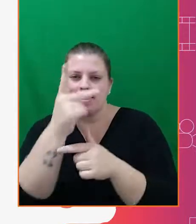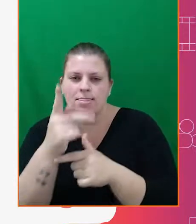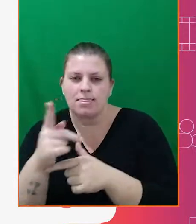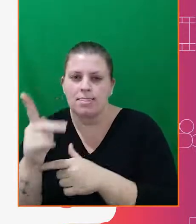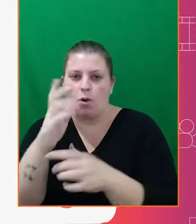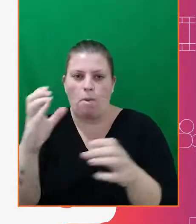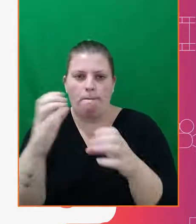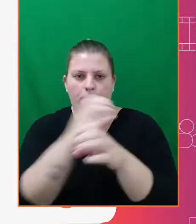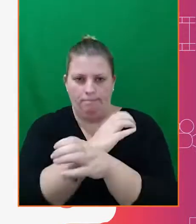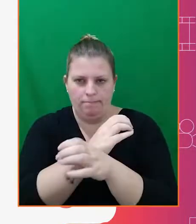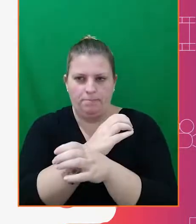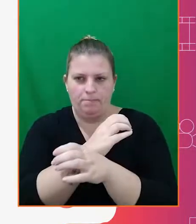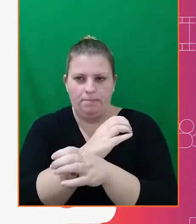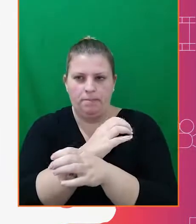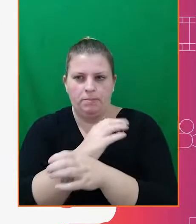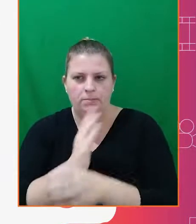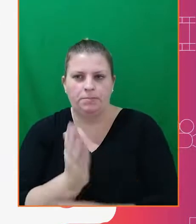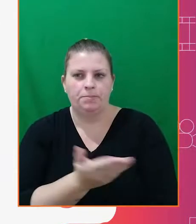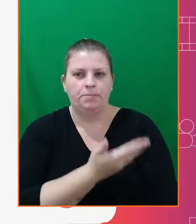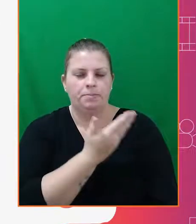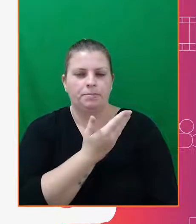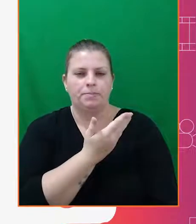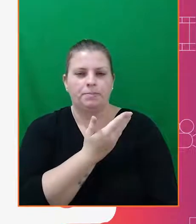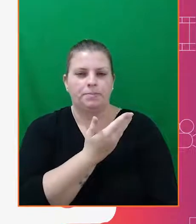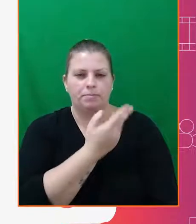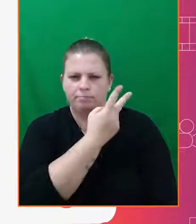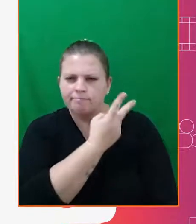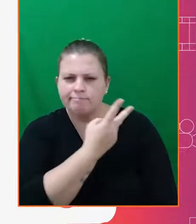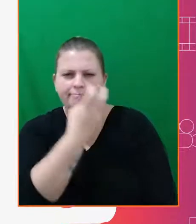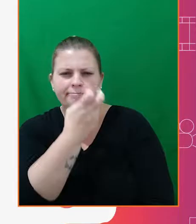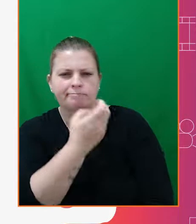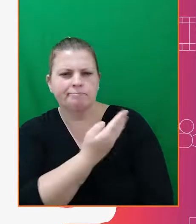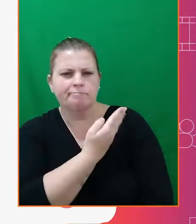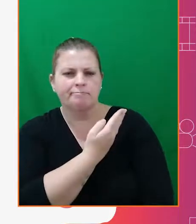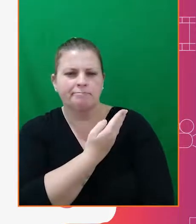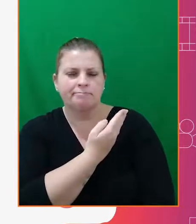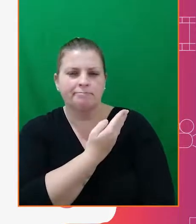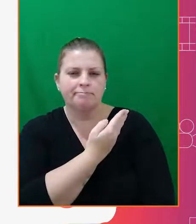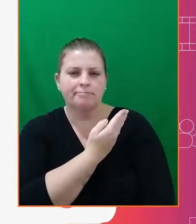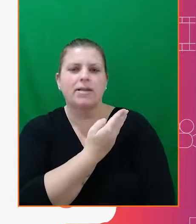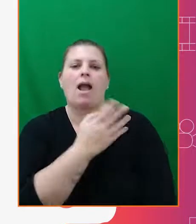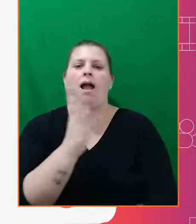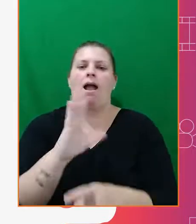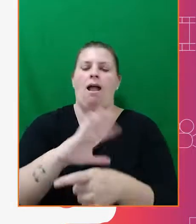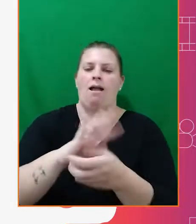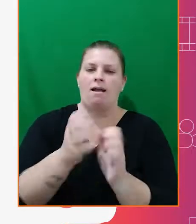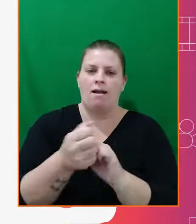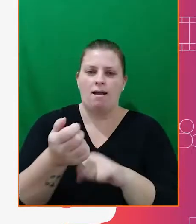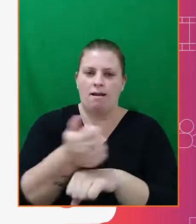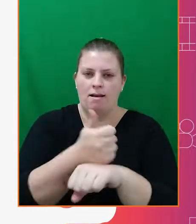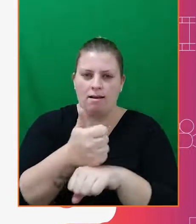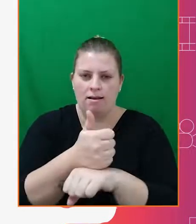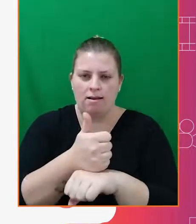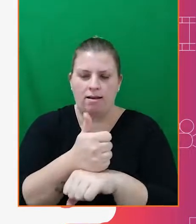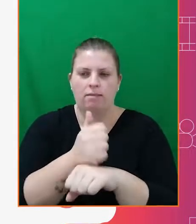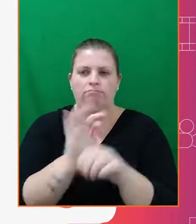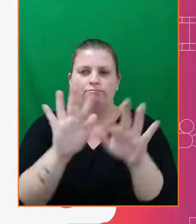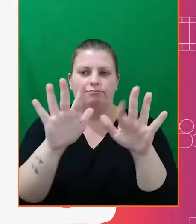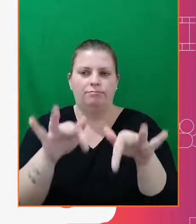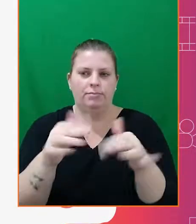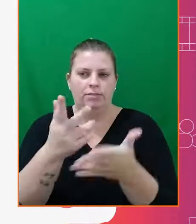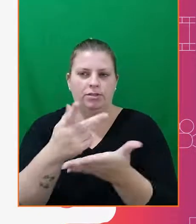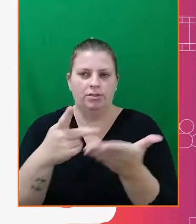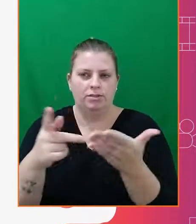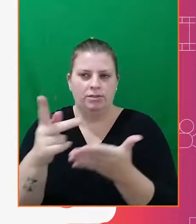seguindo essa linha de ação. Repare que aqui, o artista finalizou os desenhos. Com a